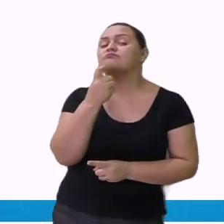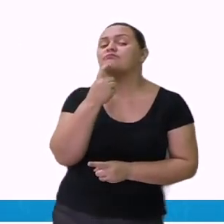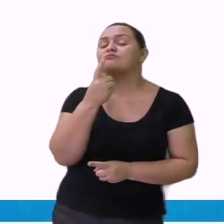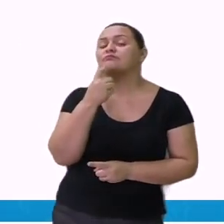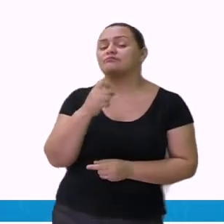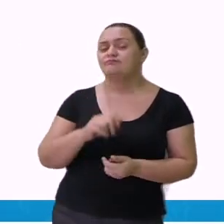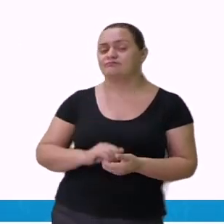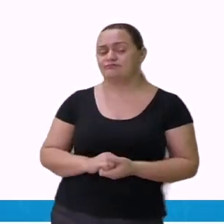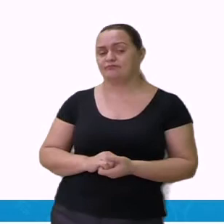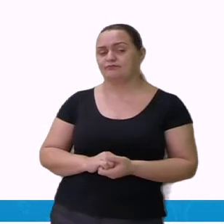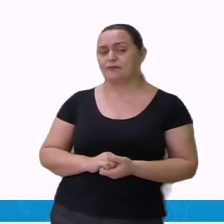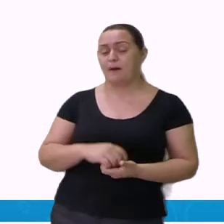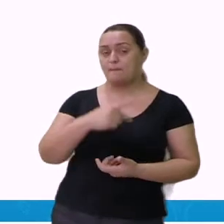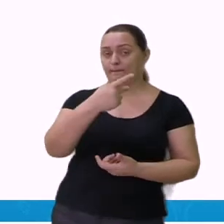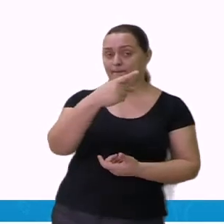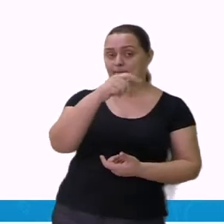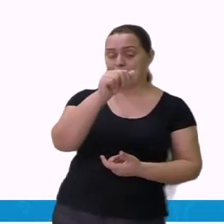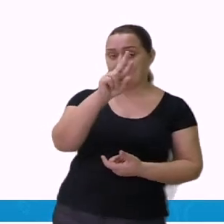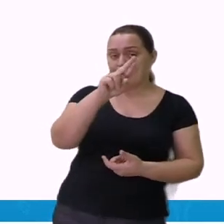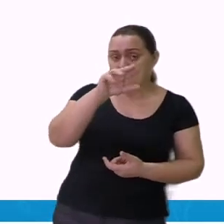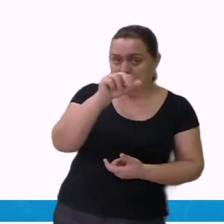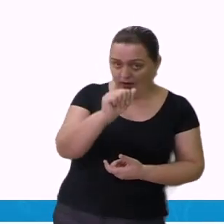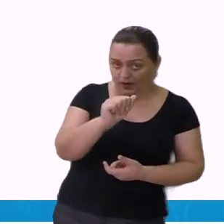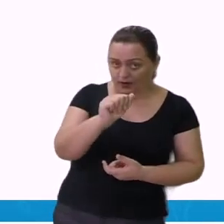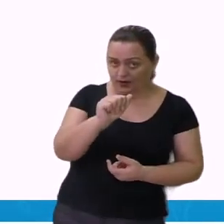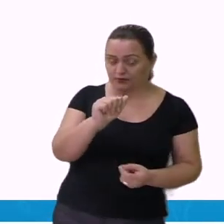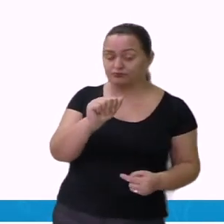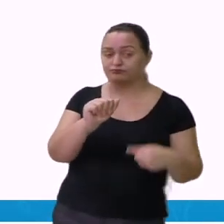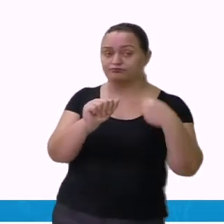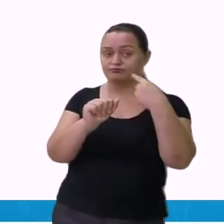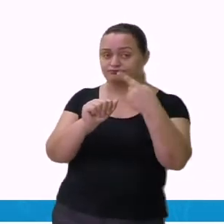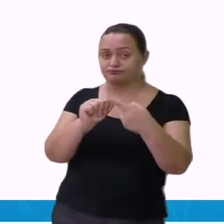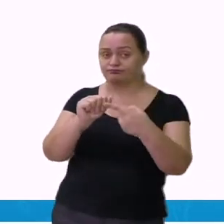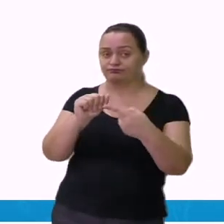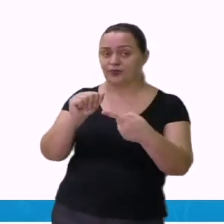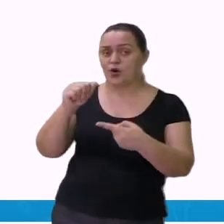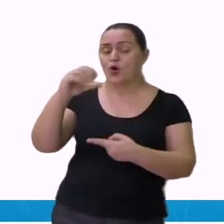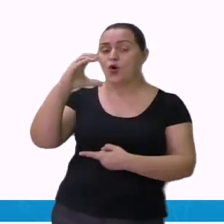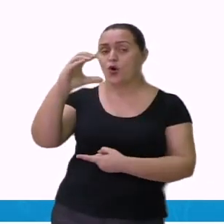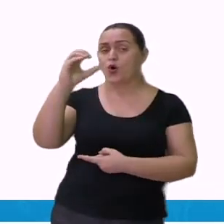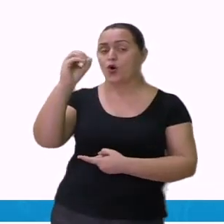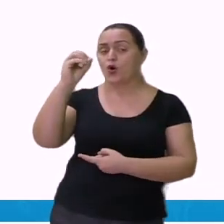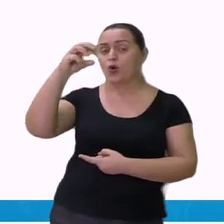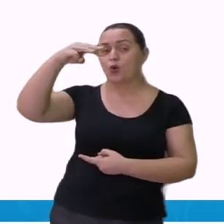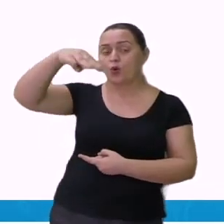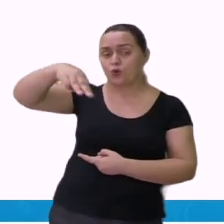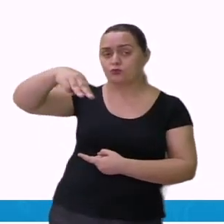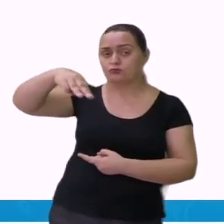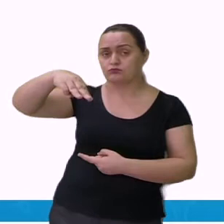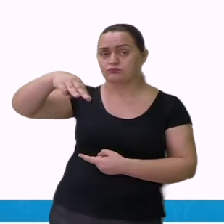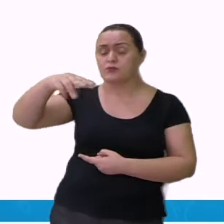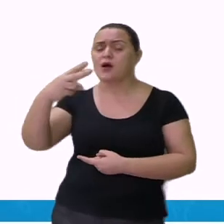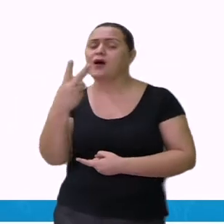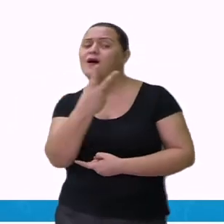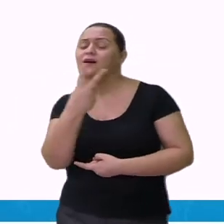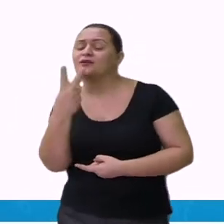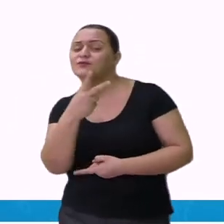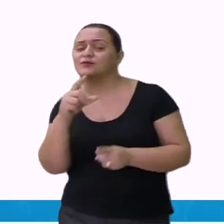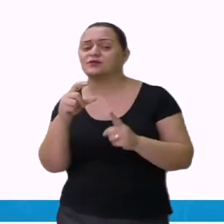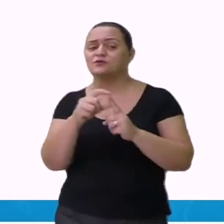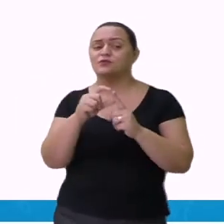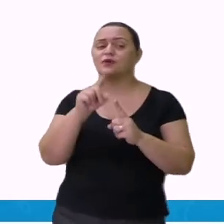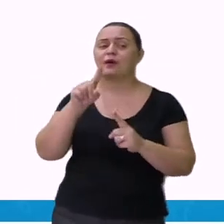palavras para e com são preposição. E o que seria